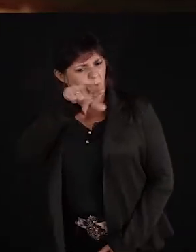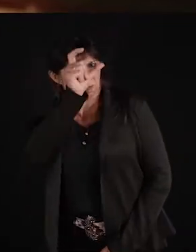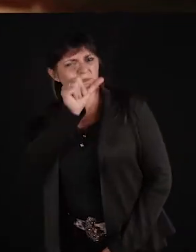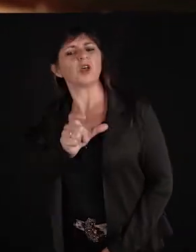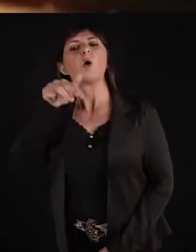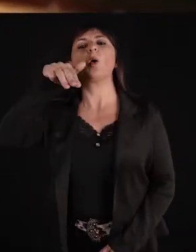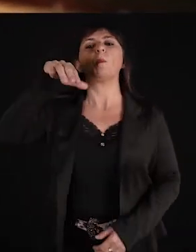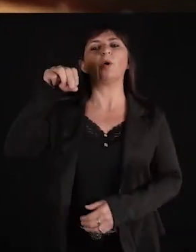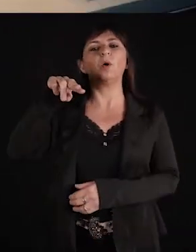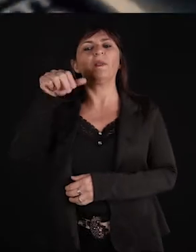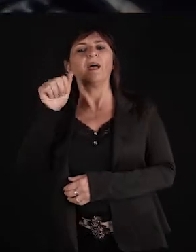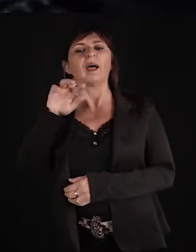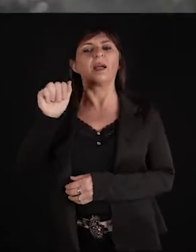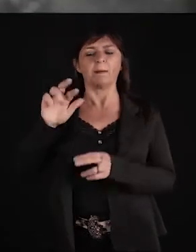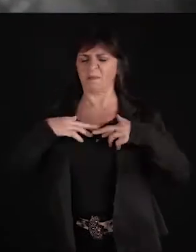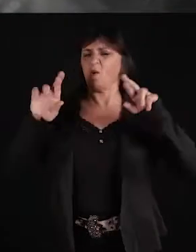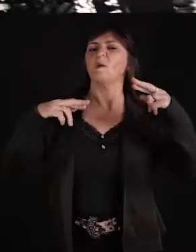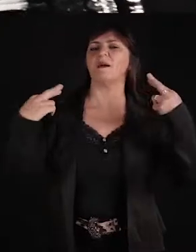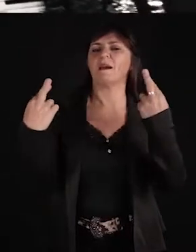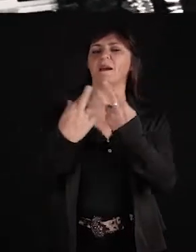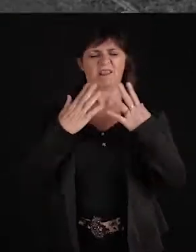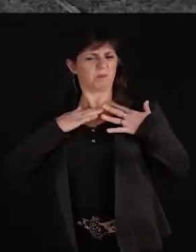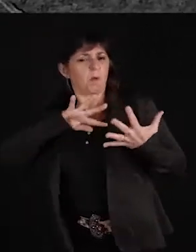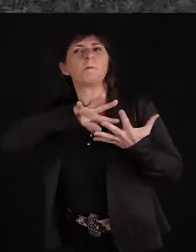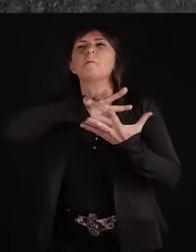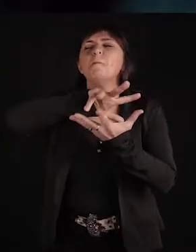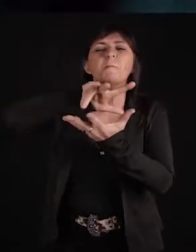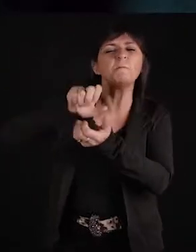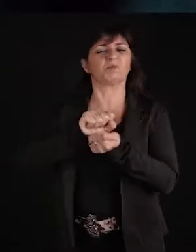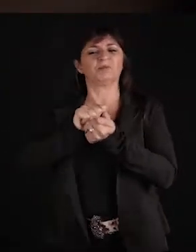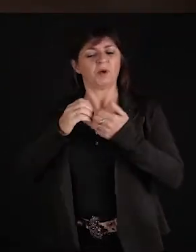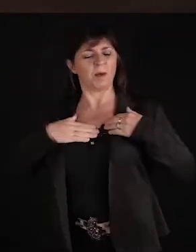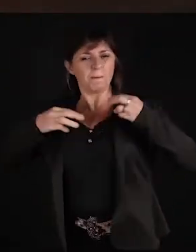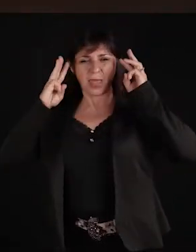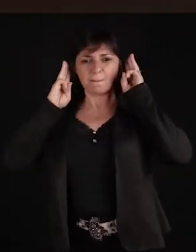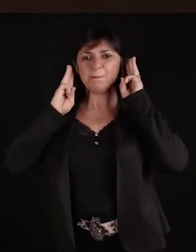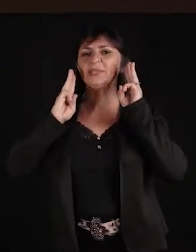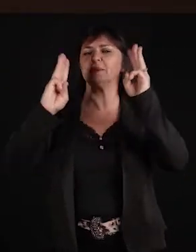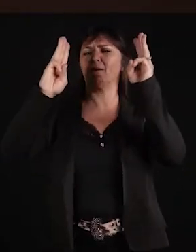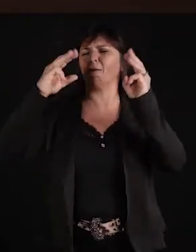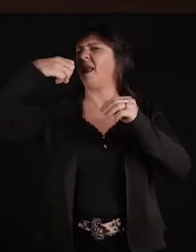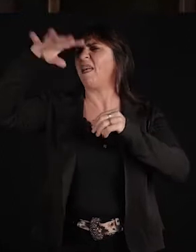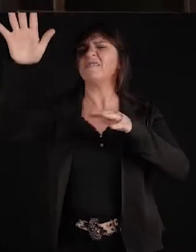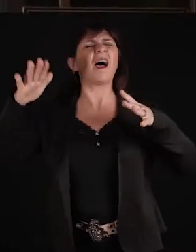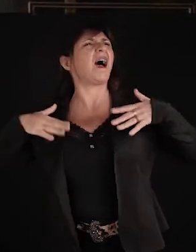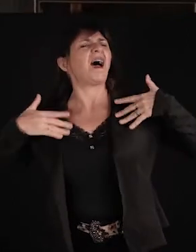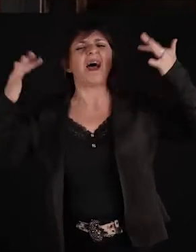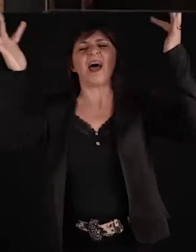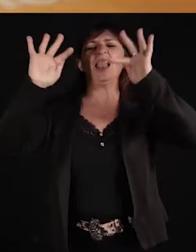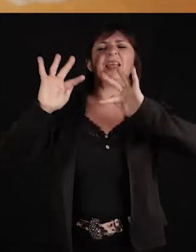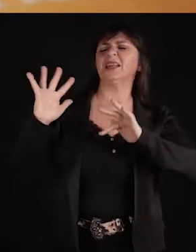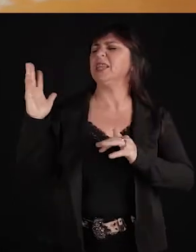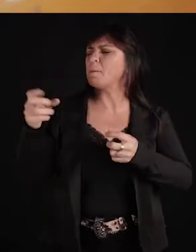monarca, meu reino é o mundo, minha missão é levar a alegria e a boa música